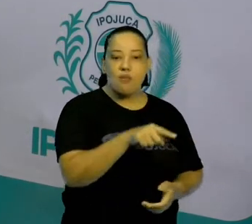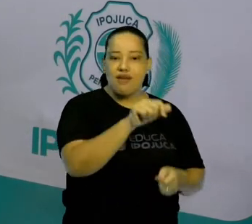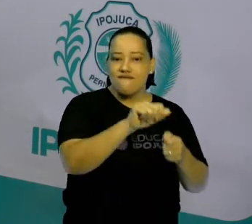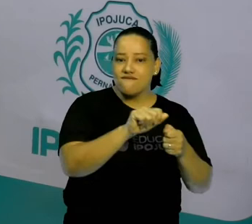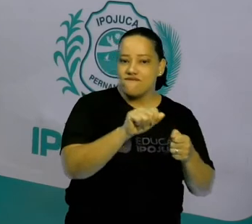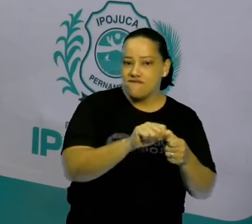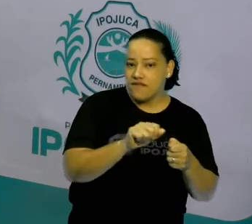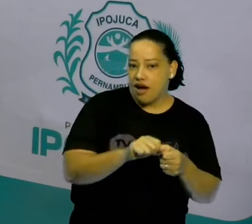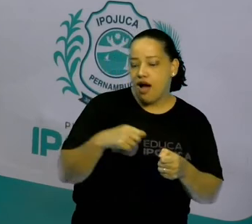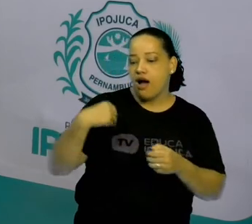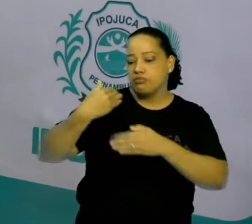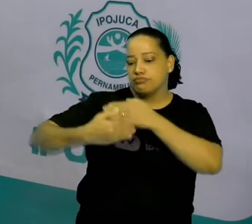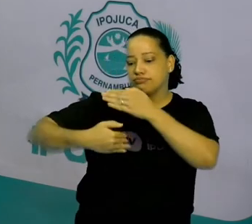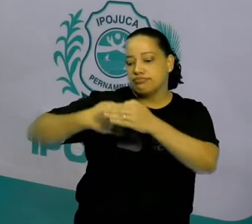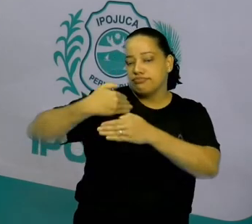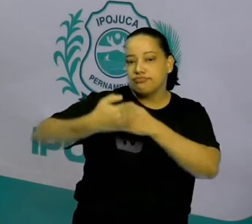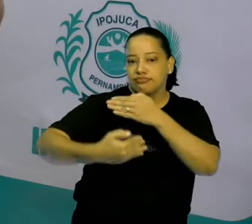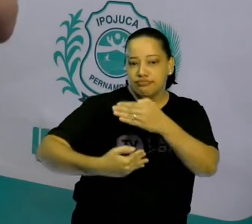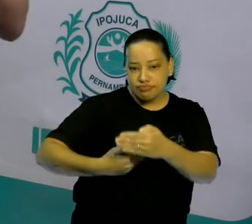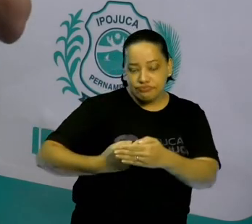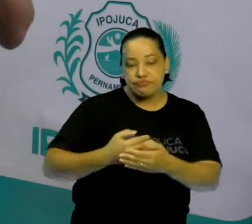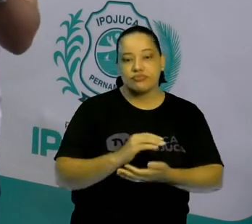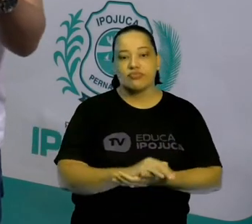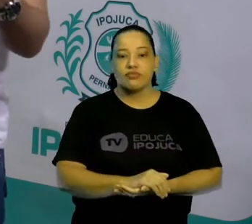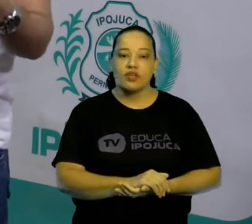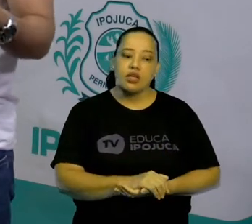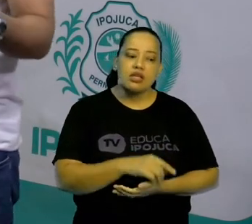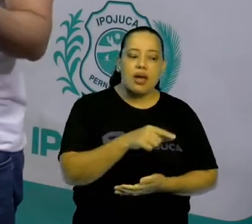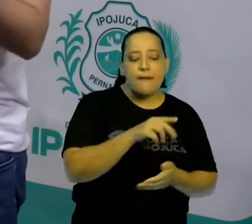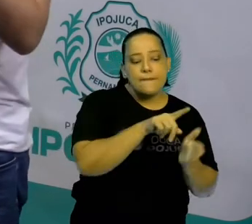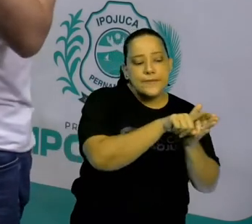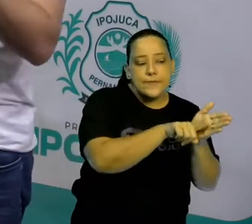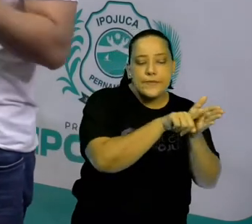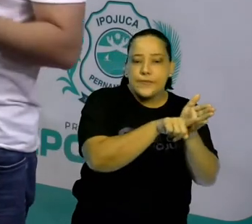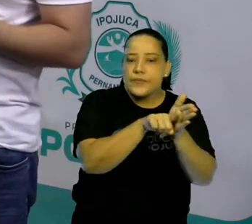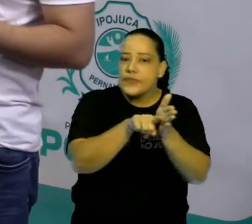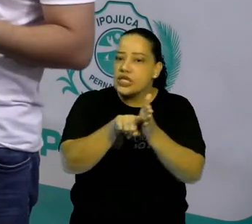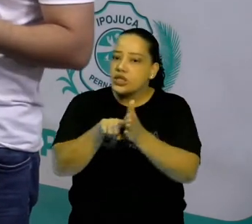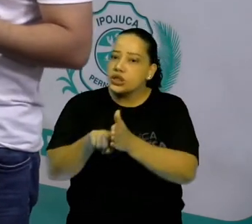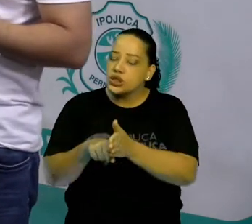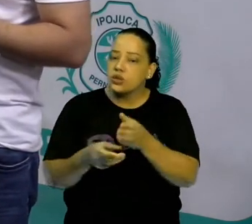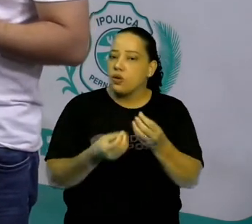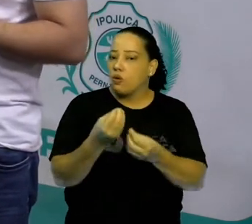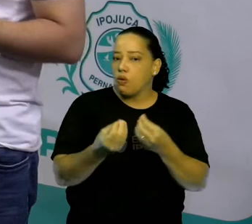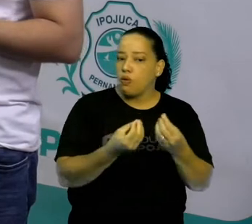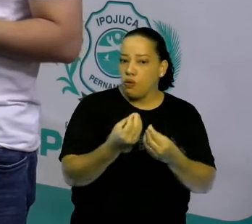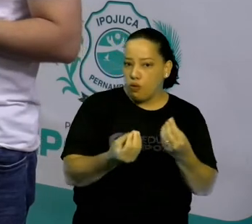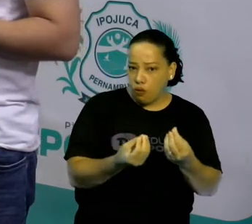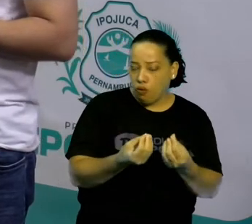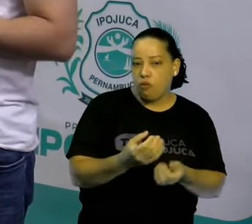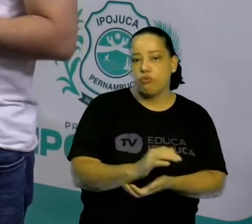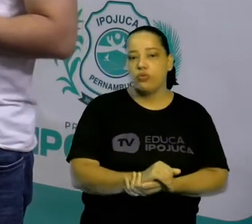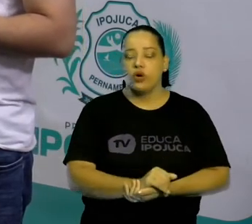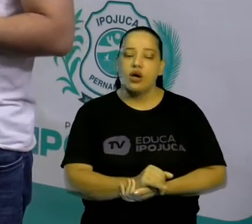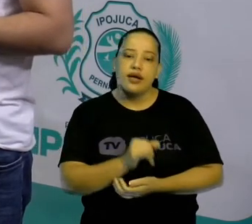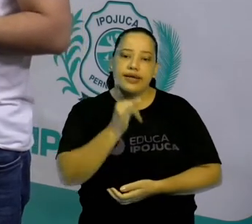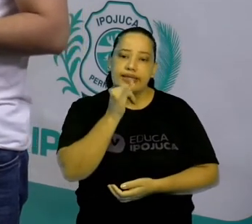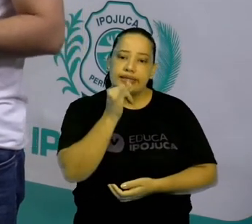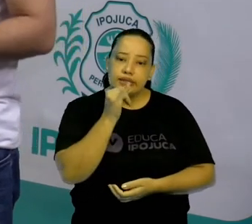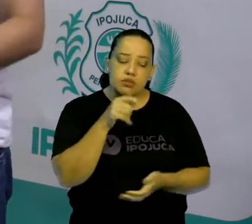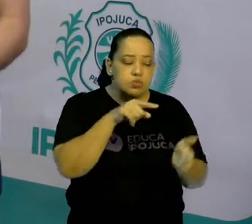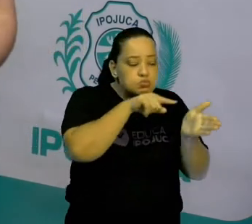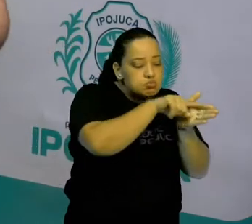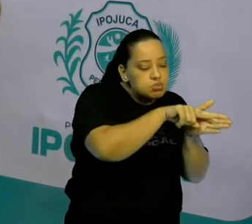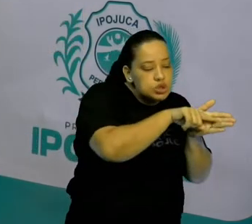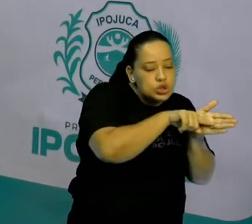longo do tempo. E como é que ela faz esses estudos? Como é que ela pesquisa? Ela faz a pesquisa utilizando fontes. As